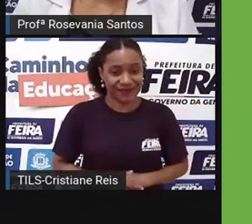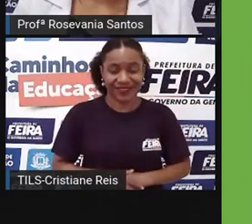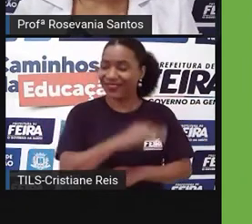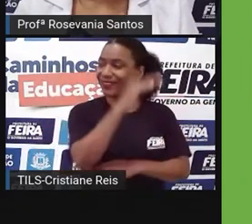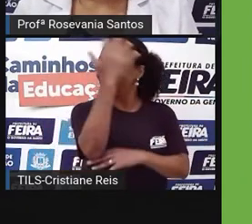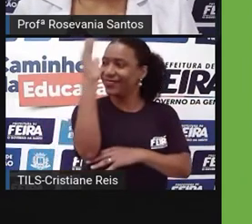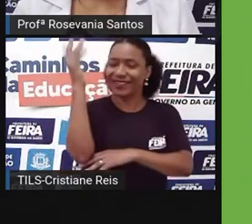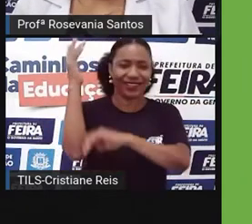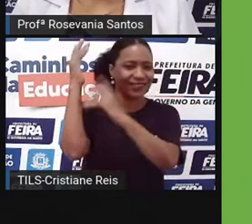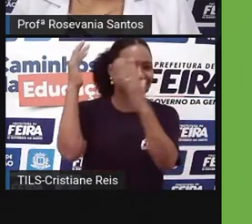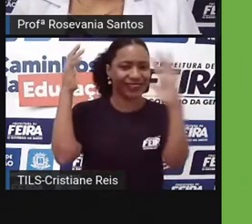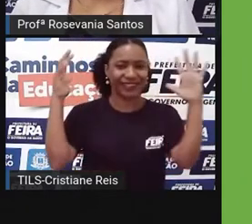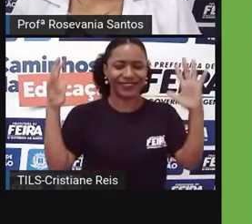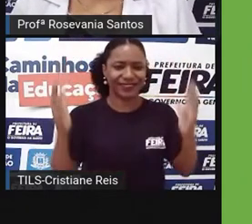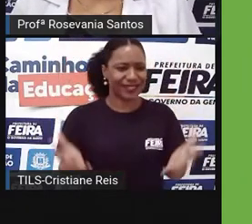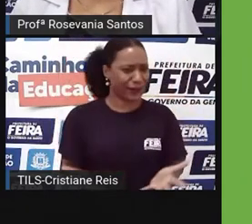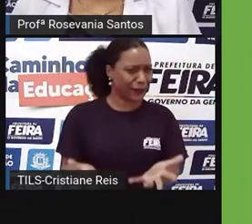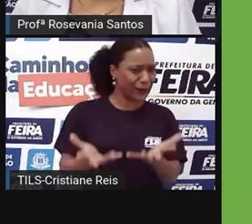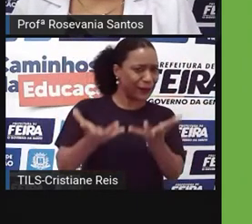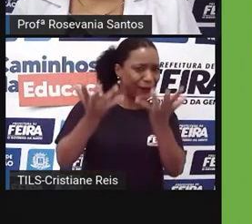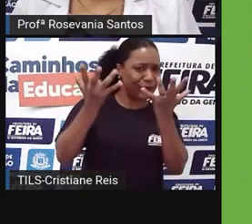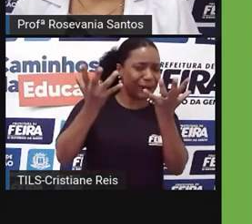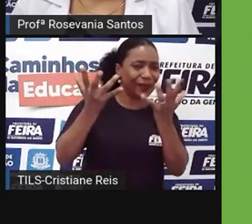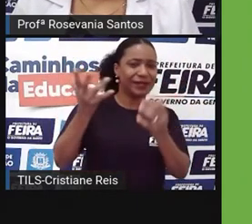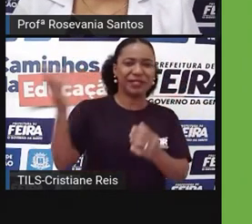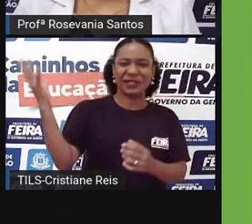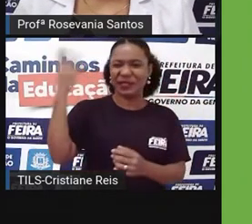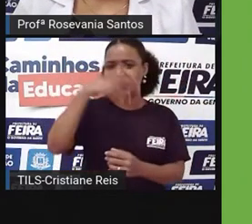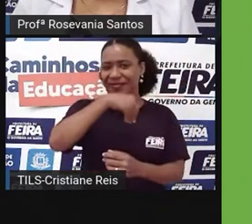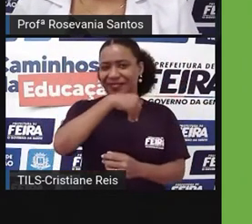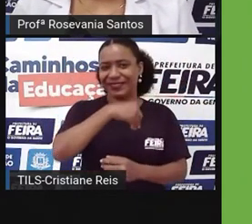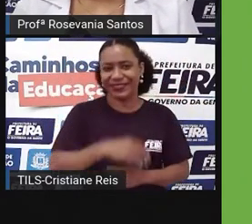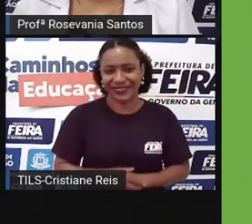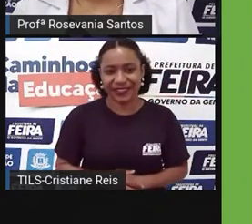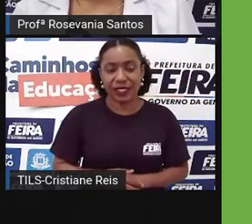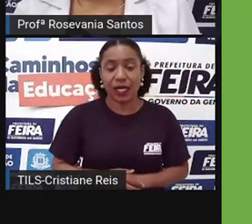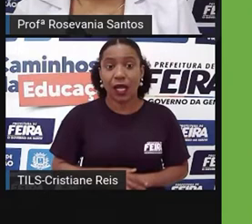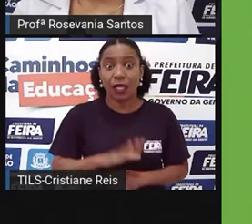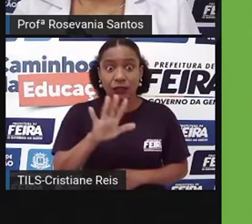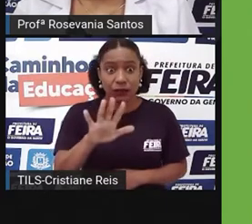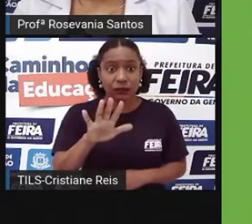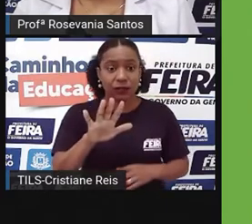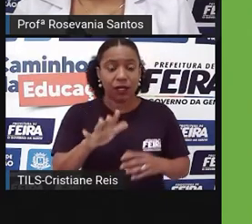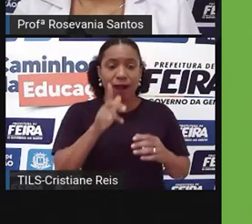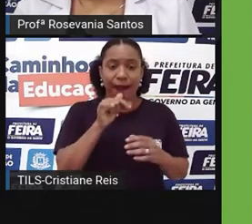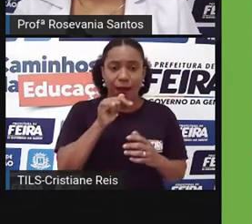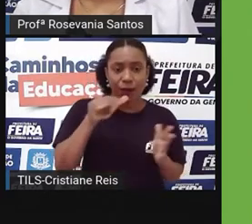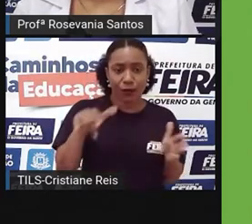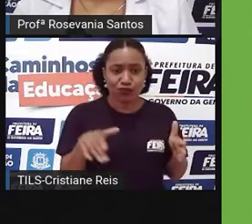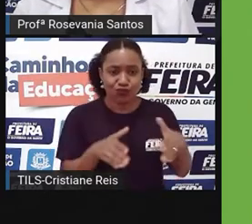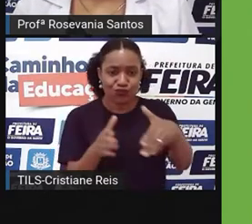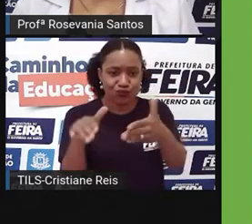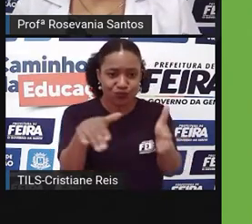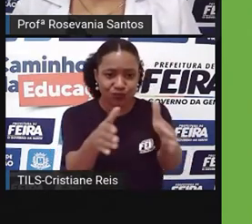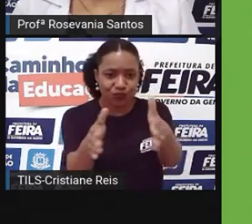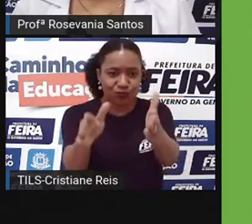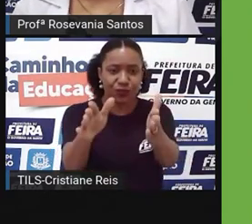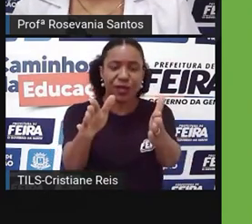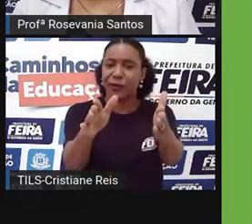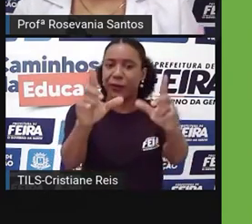floresta que a gente tem. Então, se eu não tivesse essa quantidade de rios, aí, inclusive, né, o rio Amazonas, ele